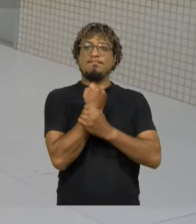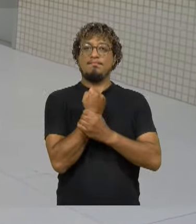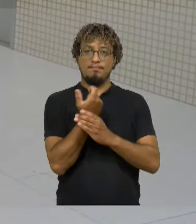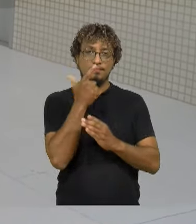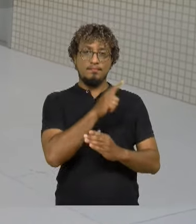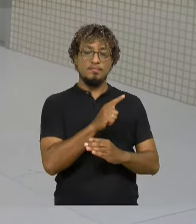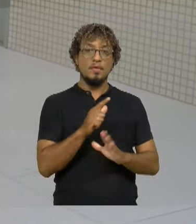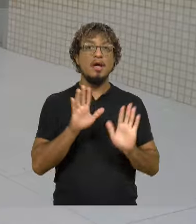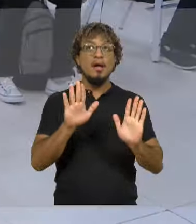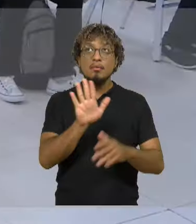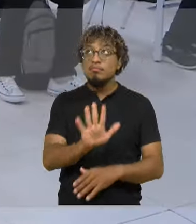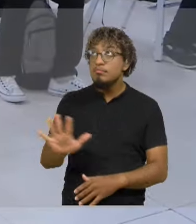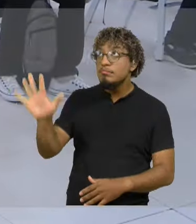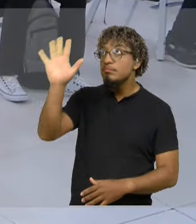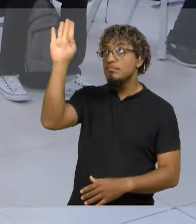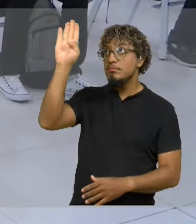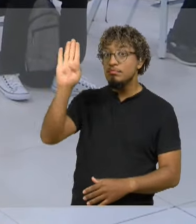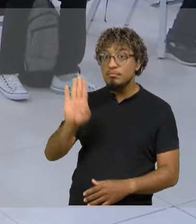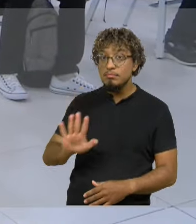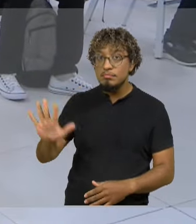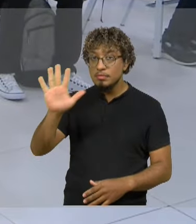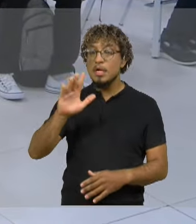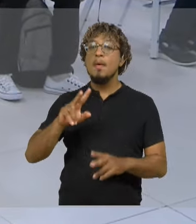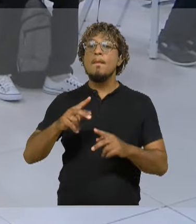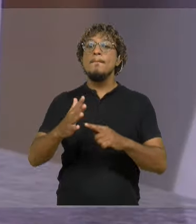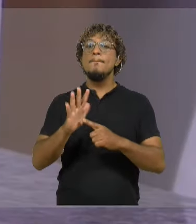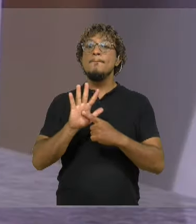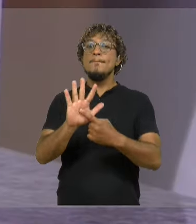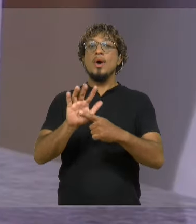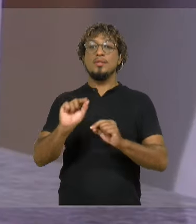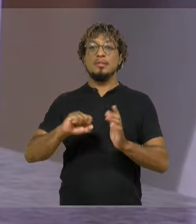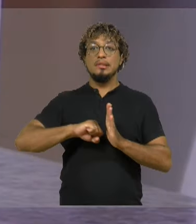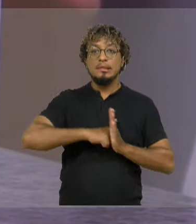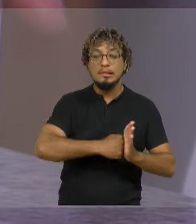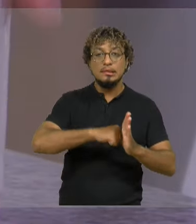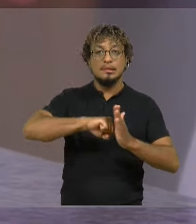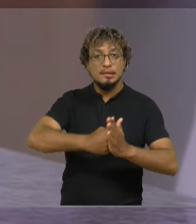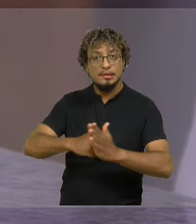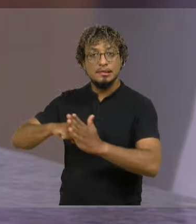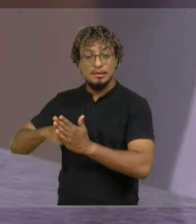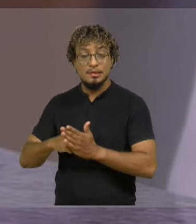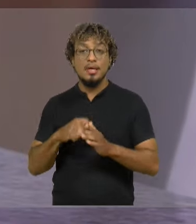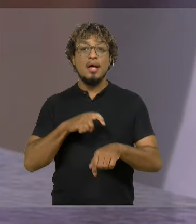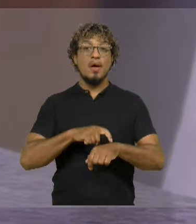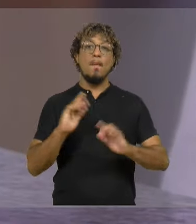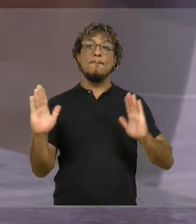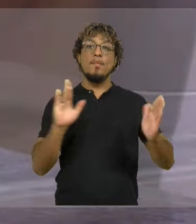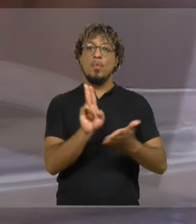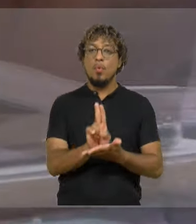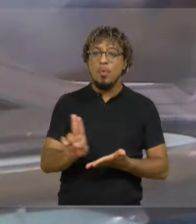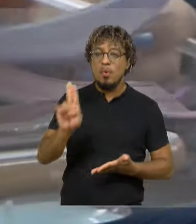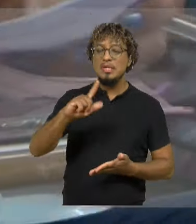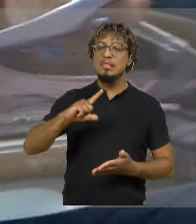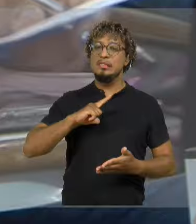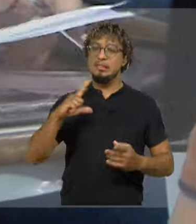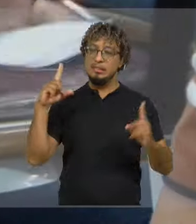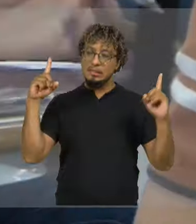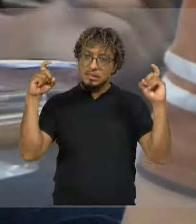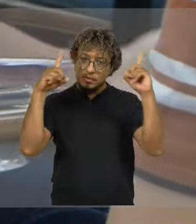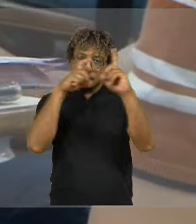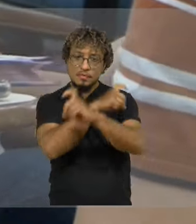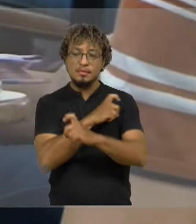realidade nacional reflete uma tendência de restrição de verbas no momento em que as universidades acumulam dificuldades